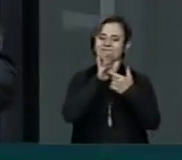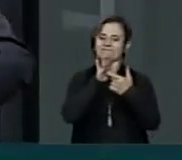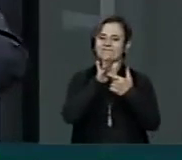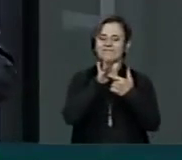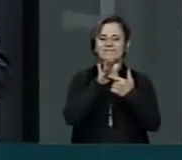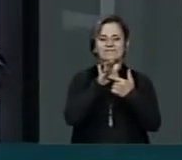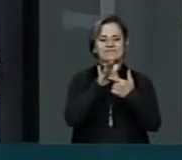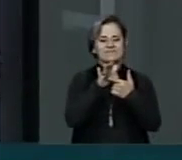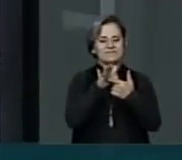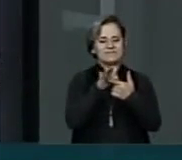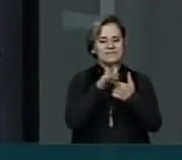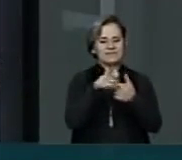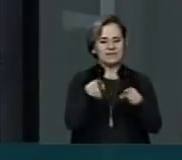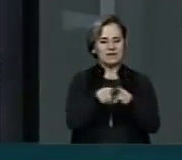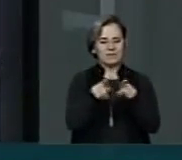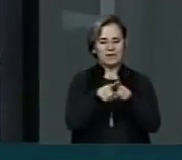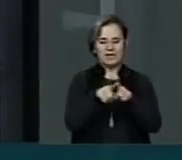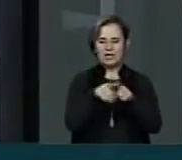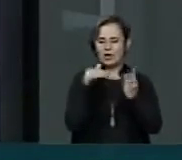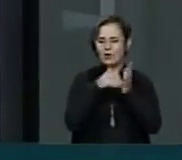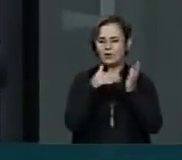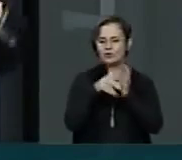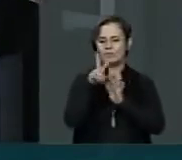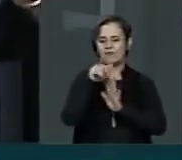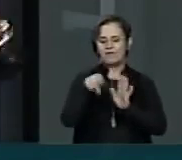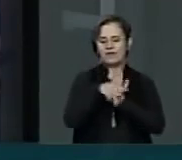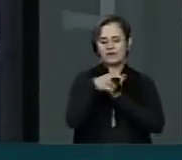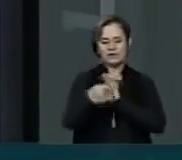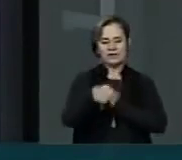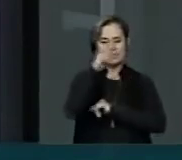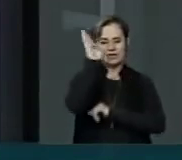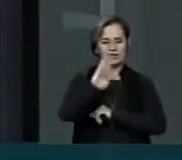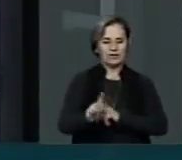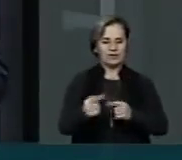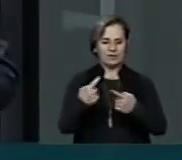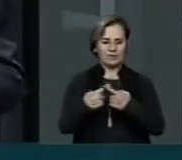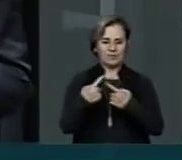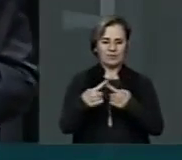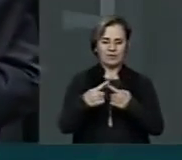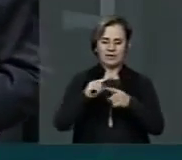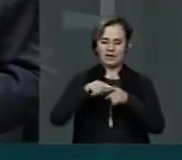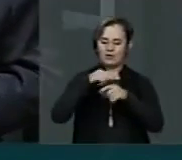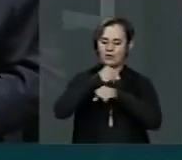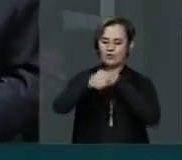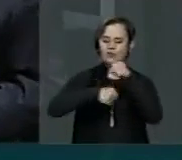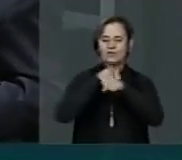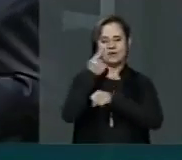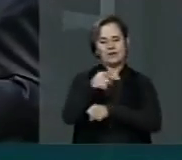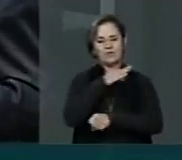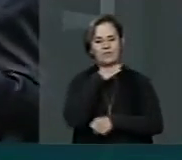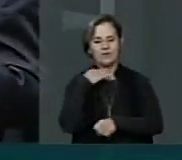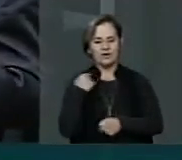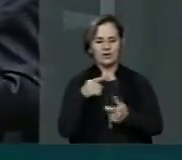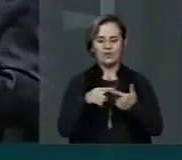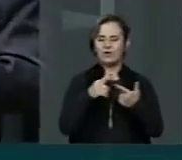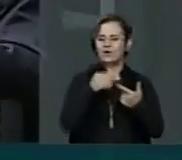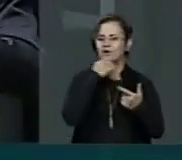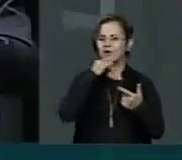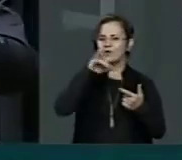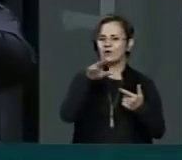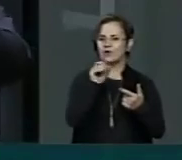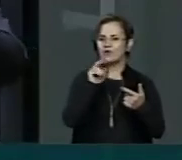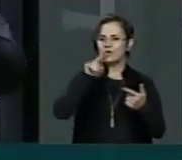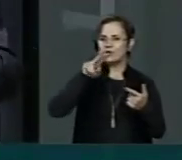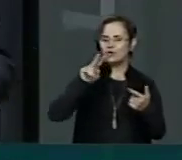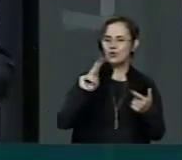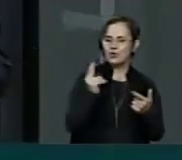último show em solo brasileiro, porque no ano seguinte o Gregorio vinha ao seu falecimento. O John Holt ainda está, que é do